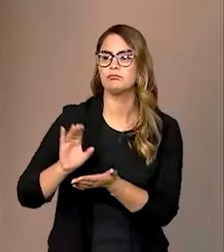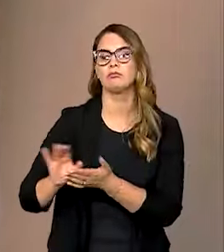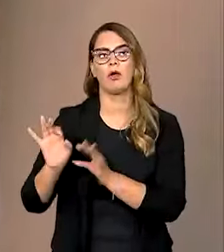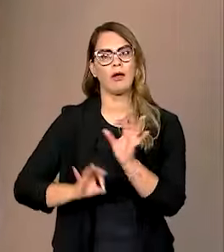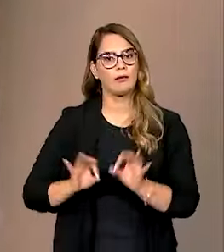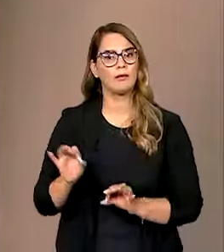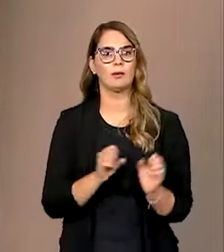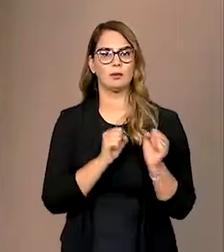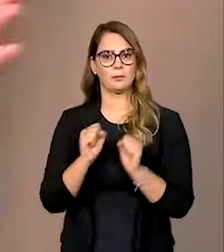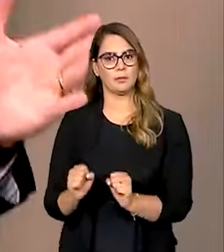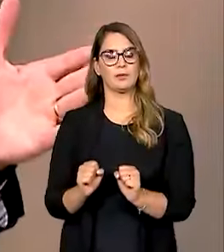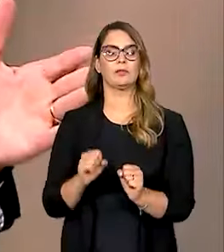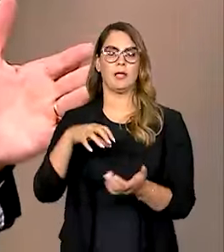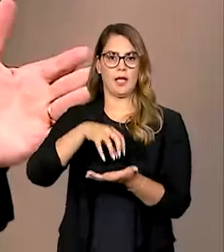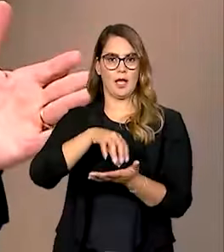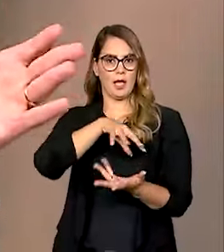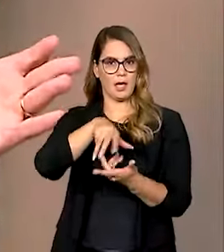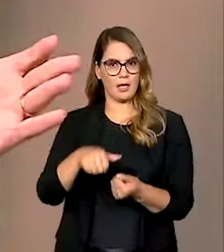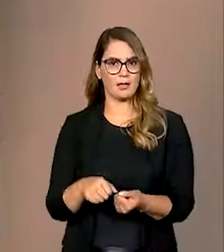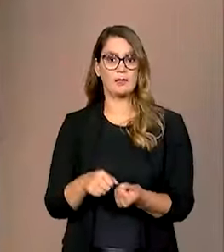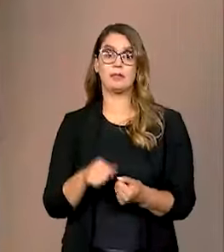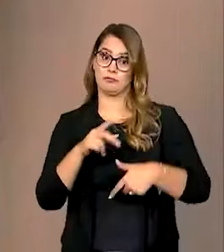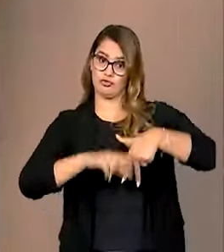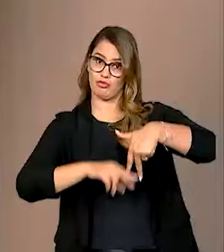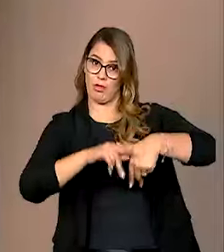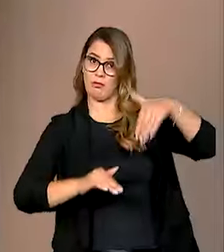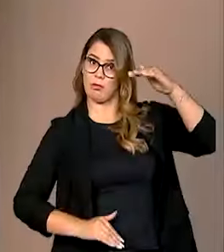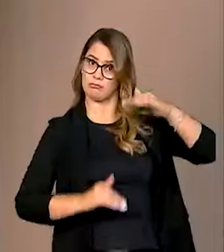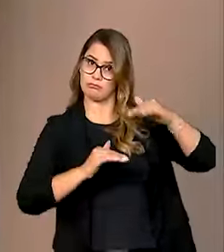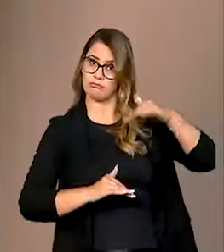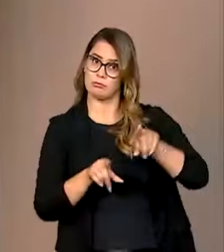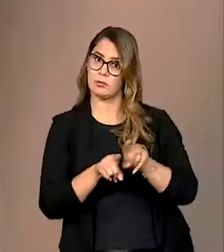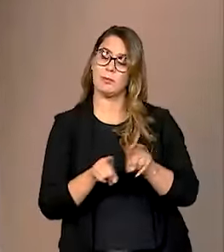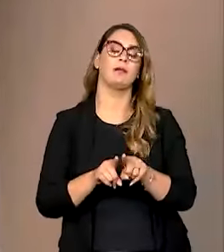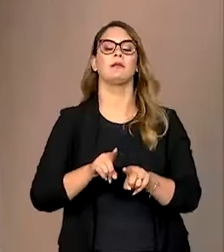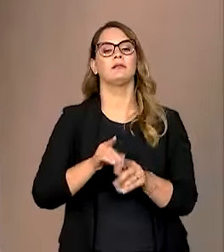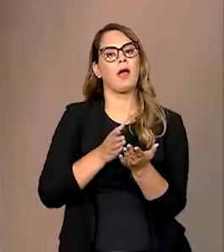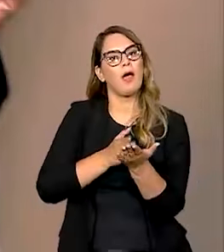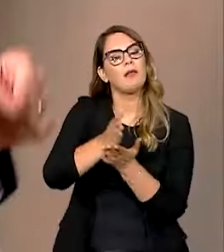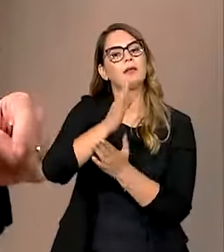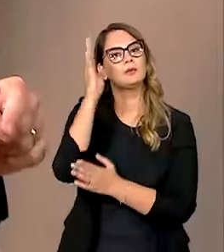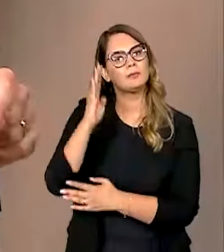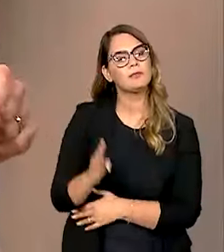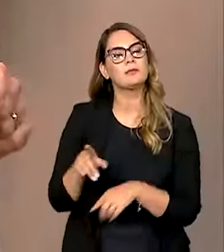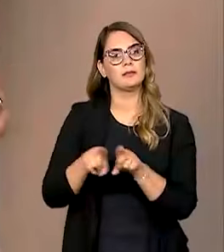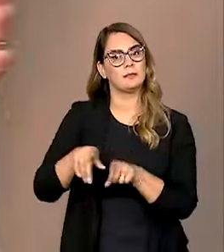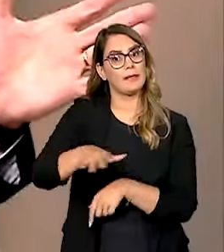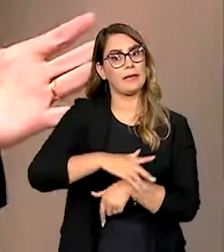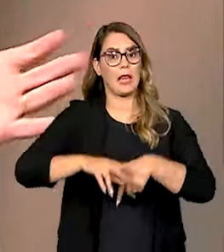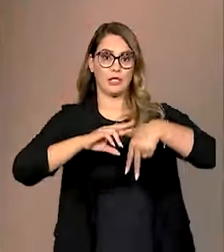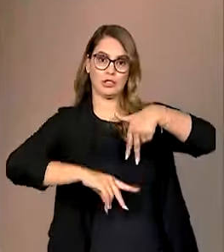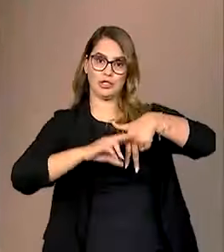organizações internacionais, redução das desigualdades de gênero. Sim, então, a linha brasileira, inclusive na questão de